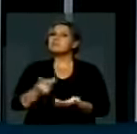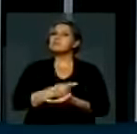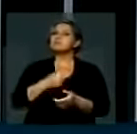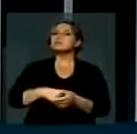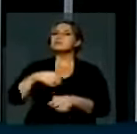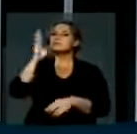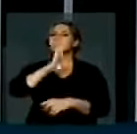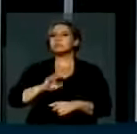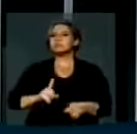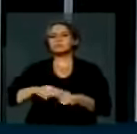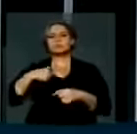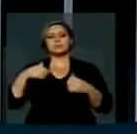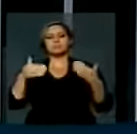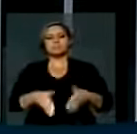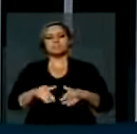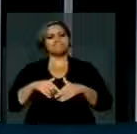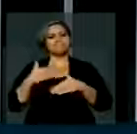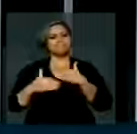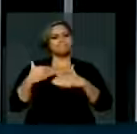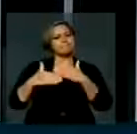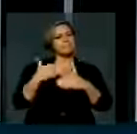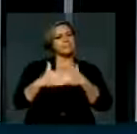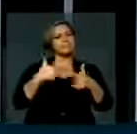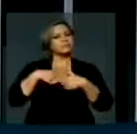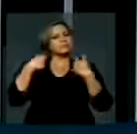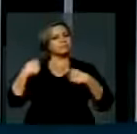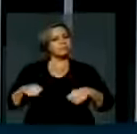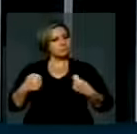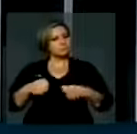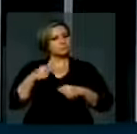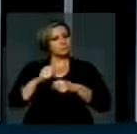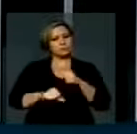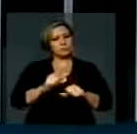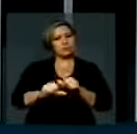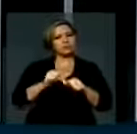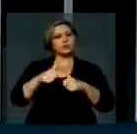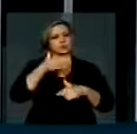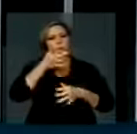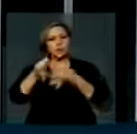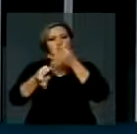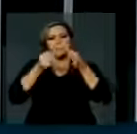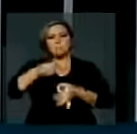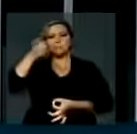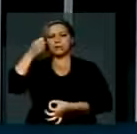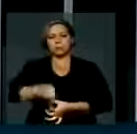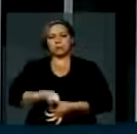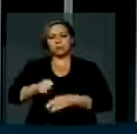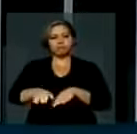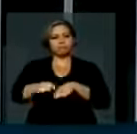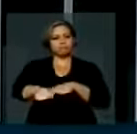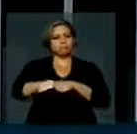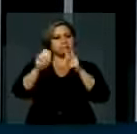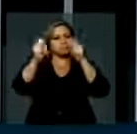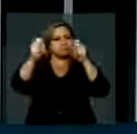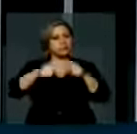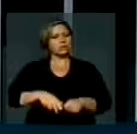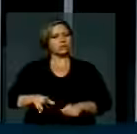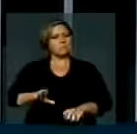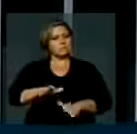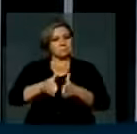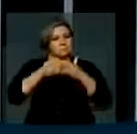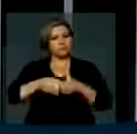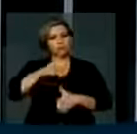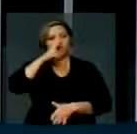e passamos por uma dessas fases onde são necessárias manifestações duras com reivindicações fortes